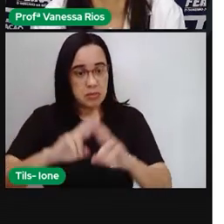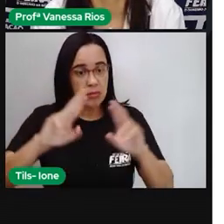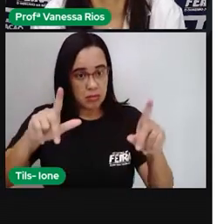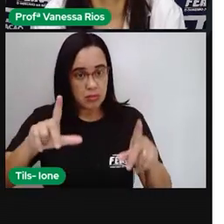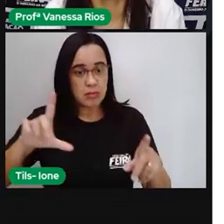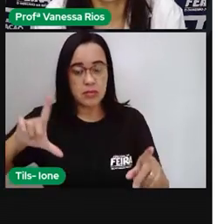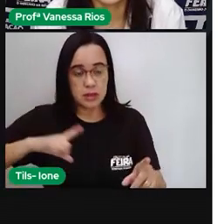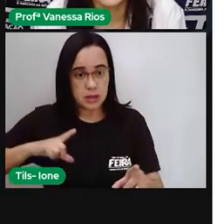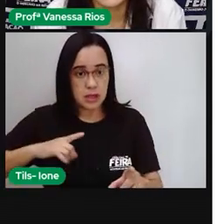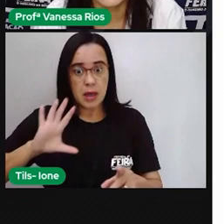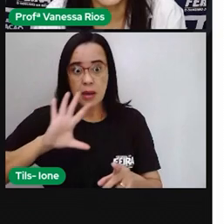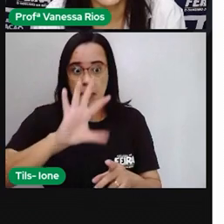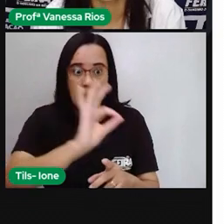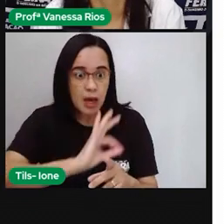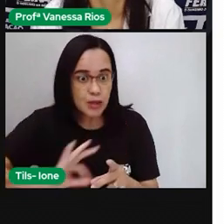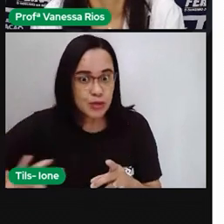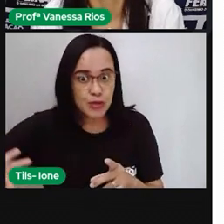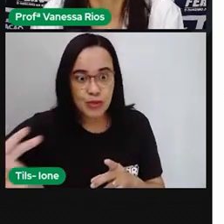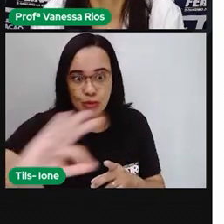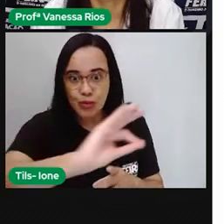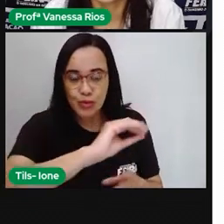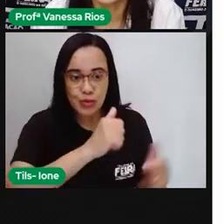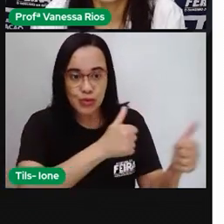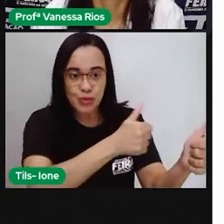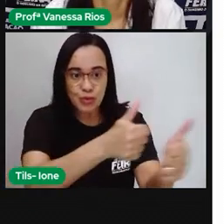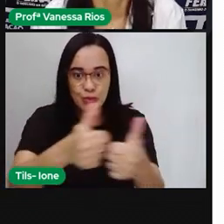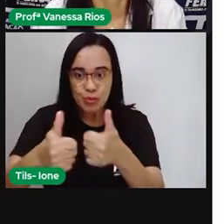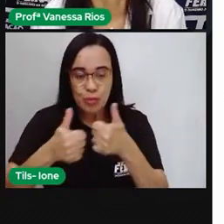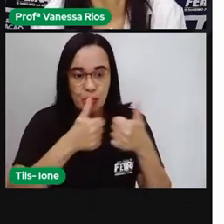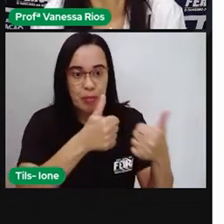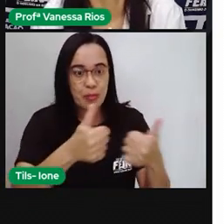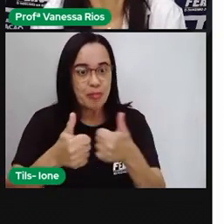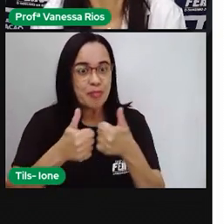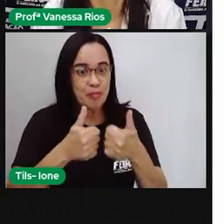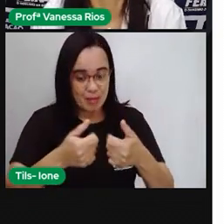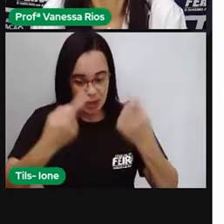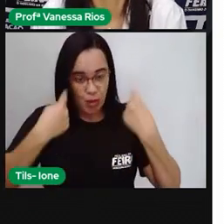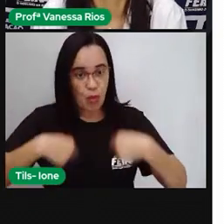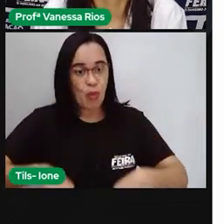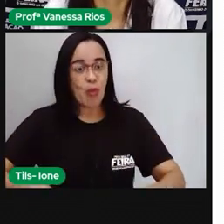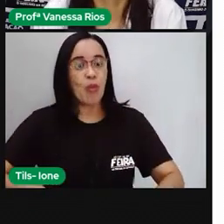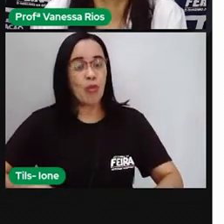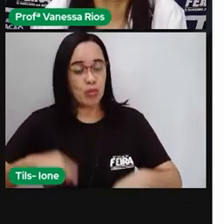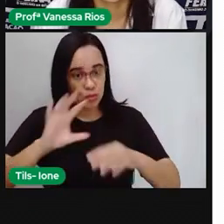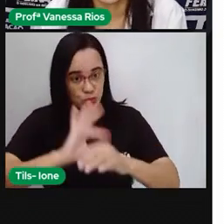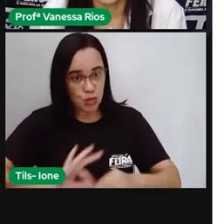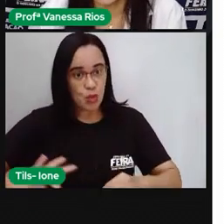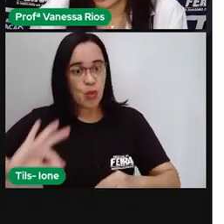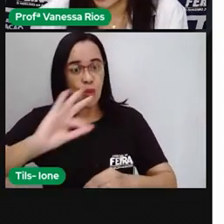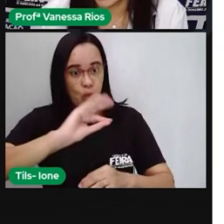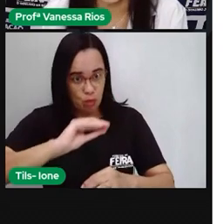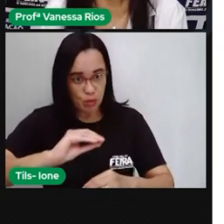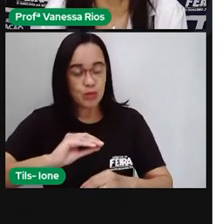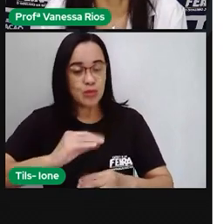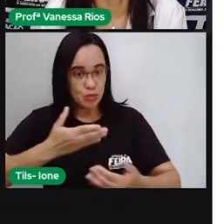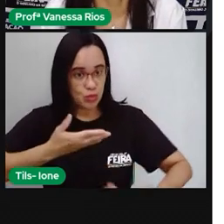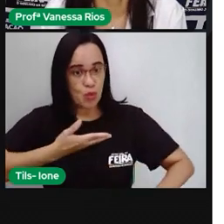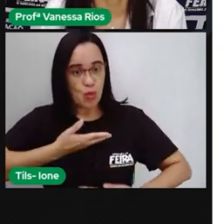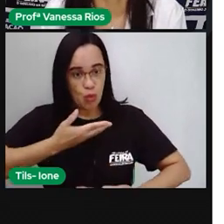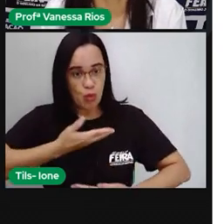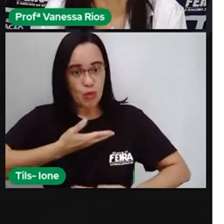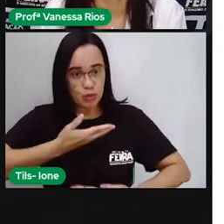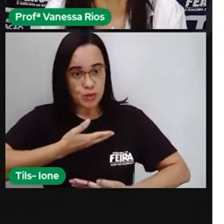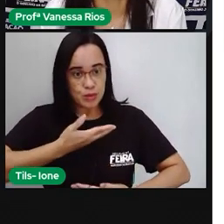mas tudo funciona em prol do funcionamento de um todo, que é o nosso corpo.